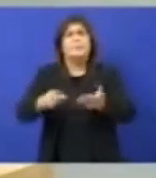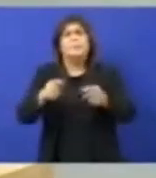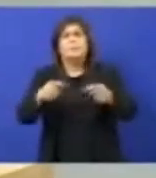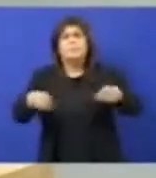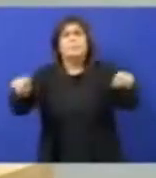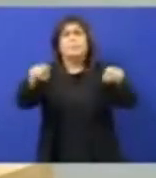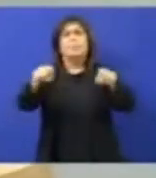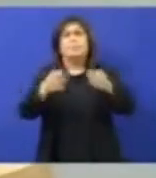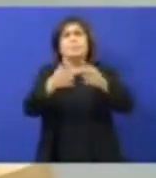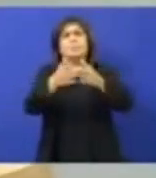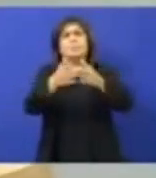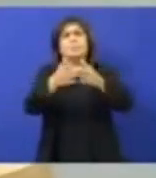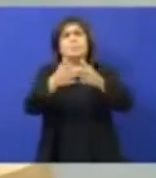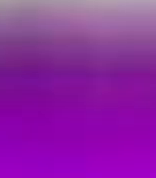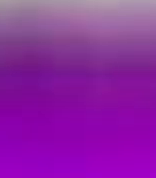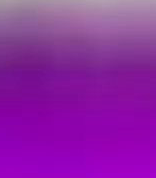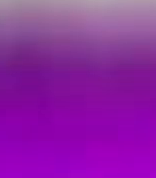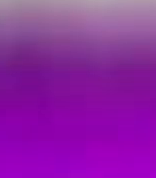solicitando...